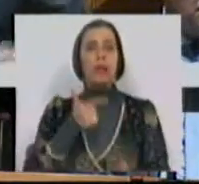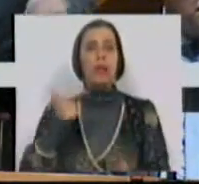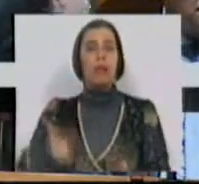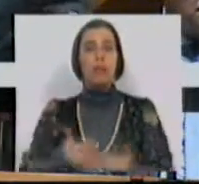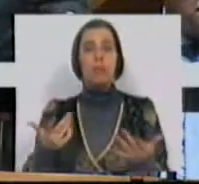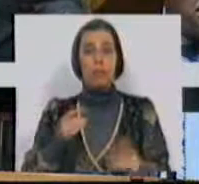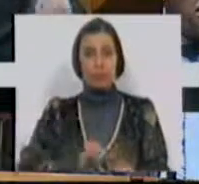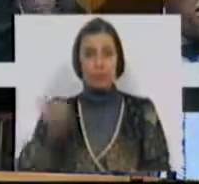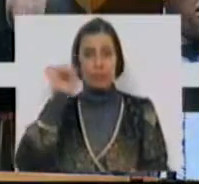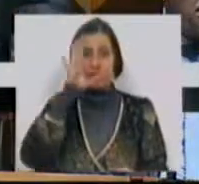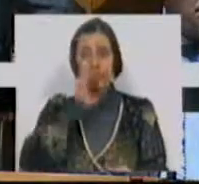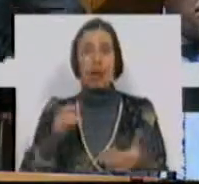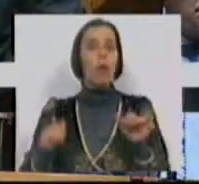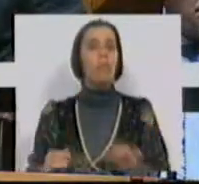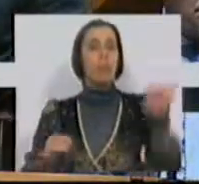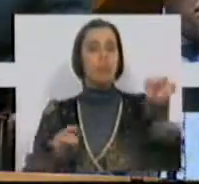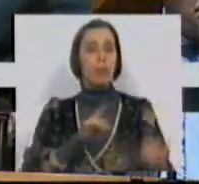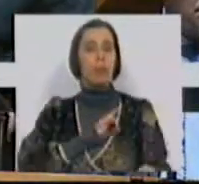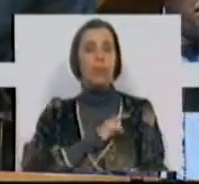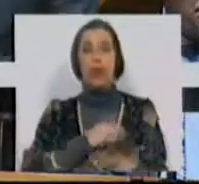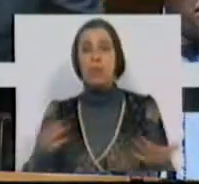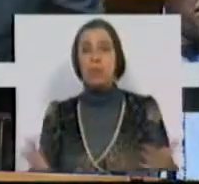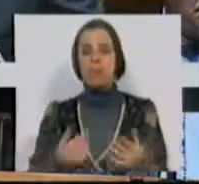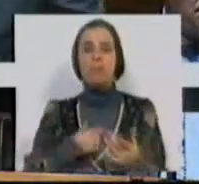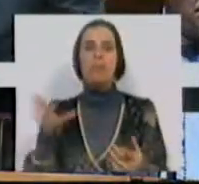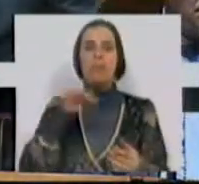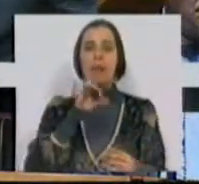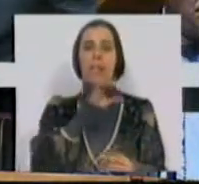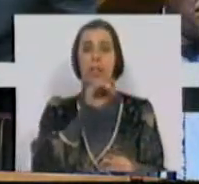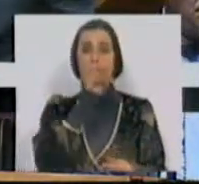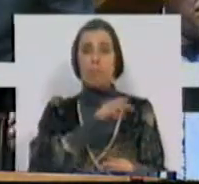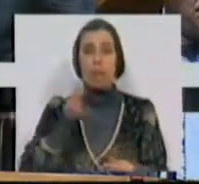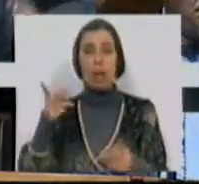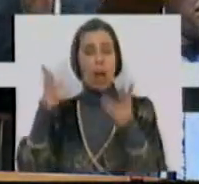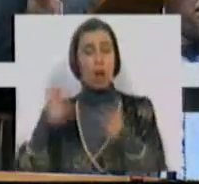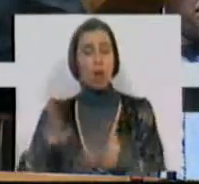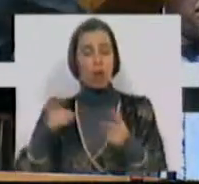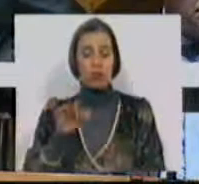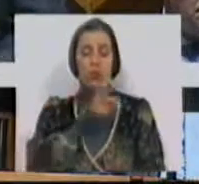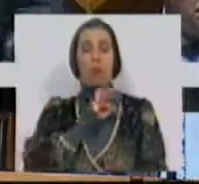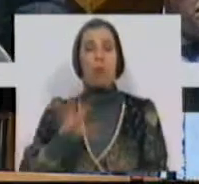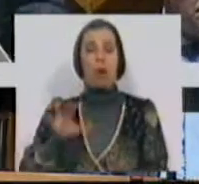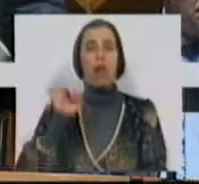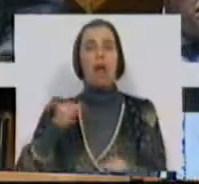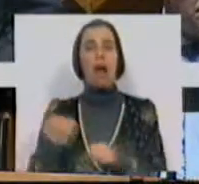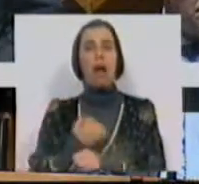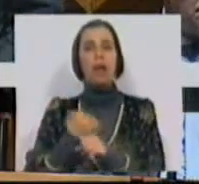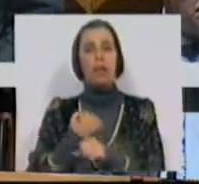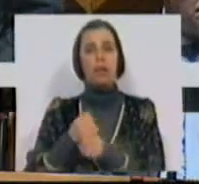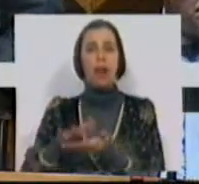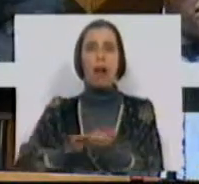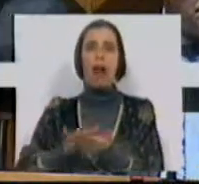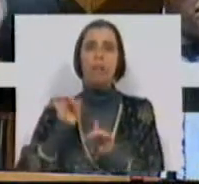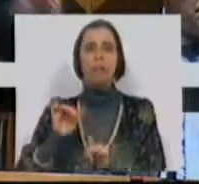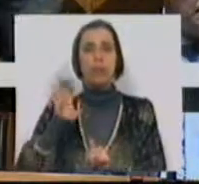Vão para o Estado ou vão para os privados? Nós temos mais de 300 milhões de euros nas contas, 400 é da atividade corrente do